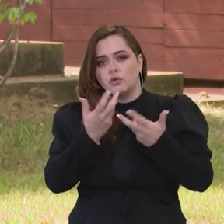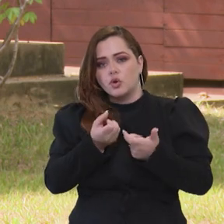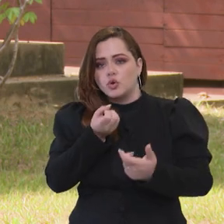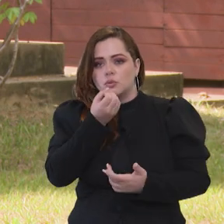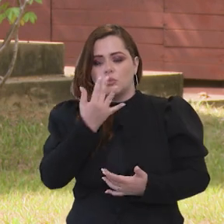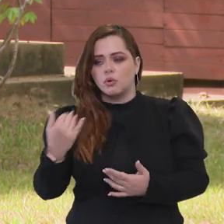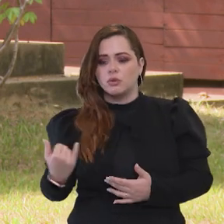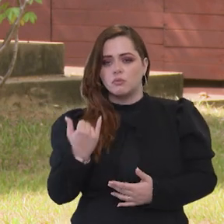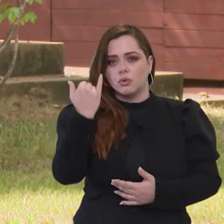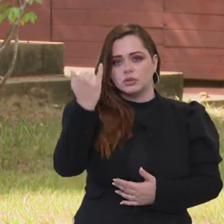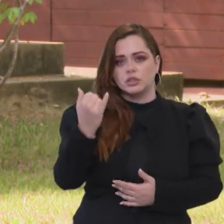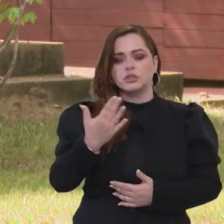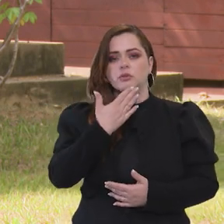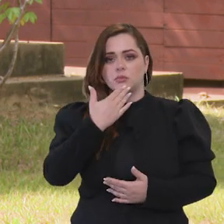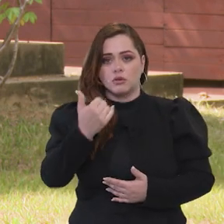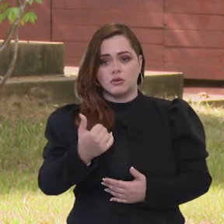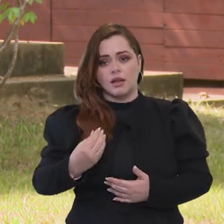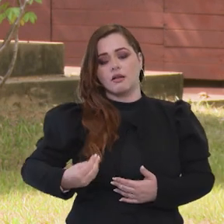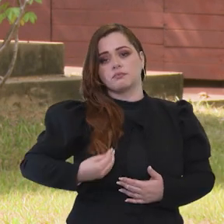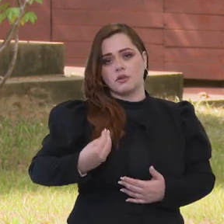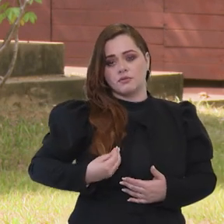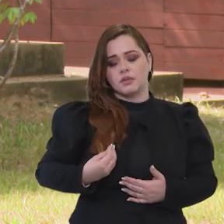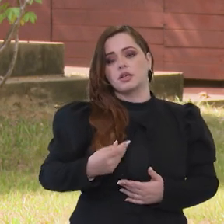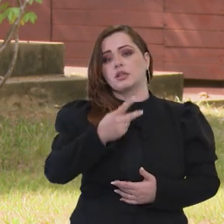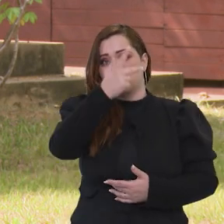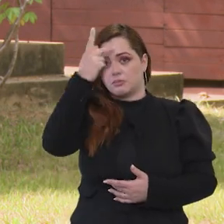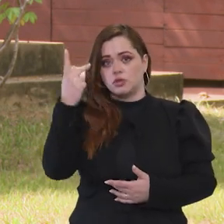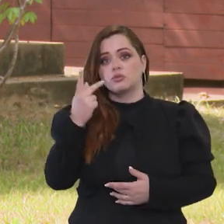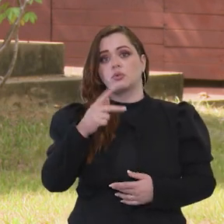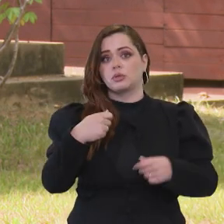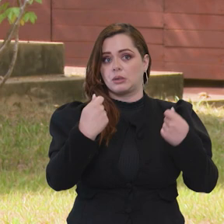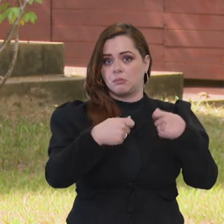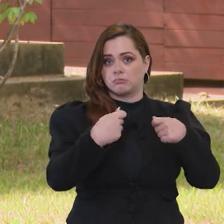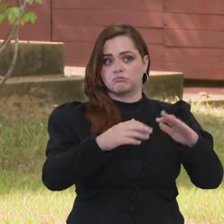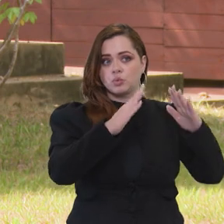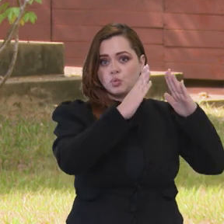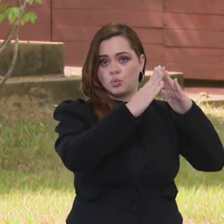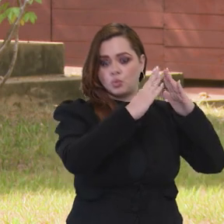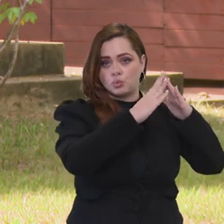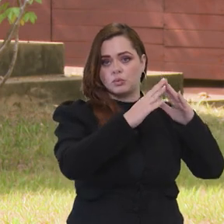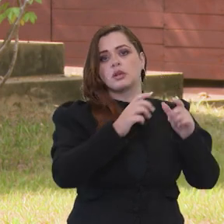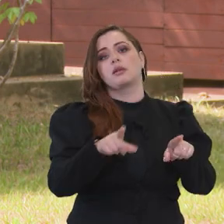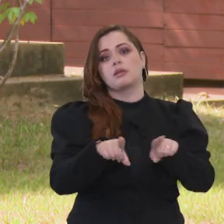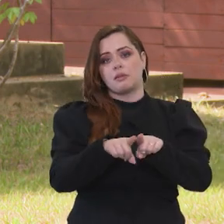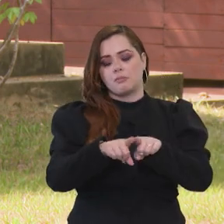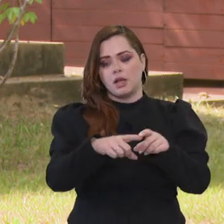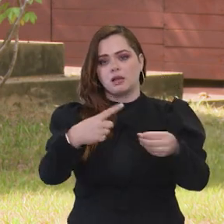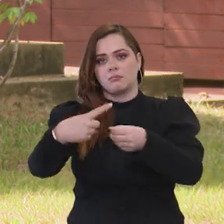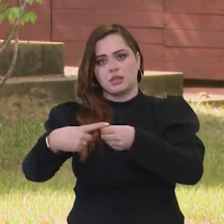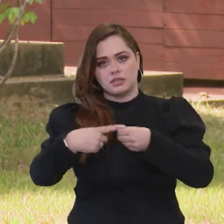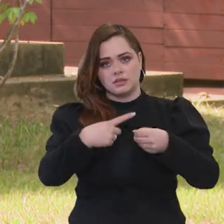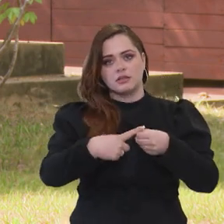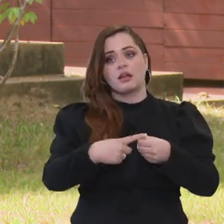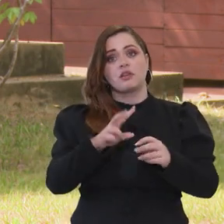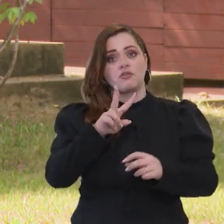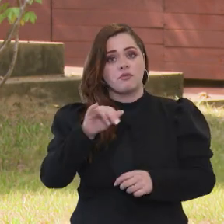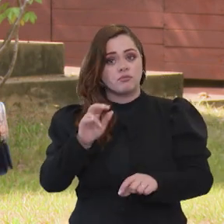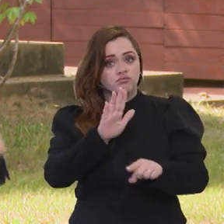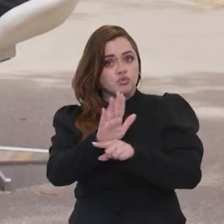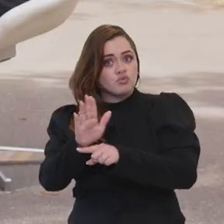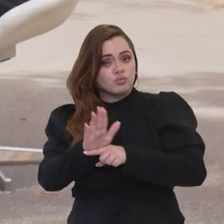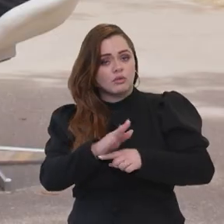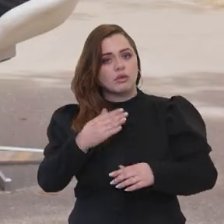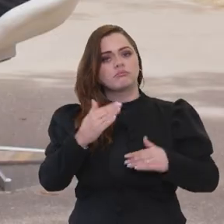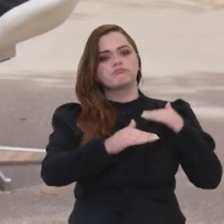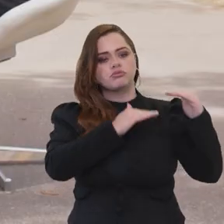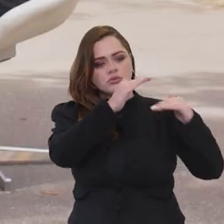importantes que vão melhorar com certeza, não só para as pessoas que vão morar neles, mas também para a cidade, enfim, vai contribuir